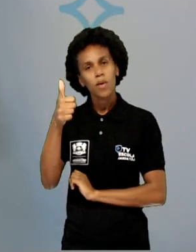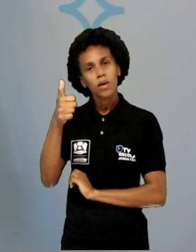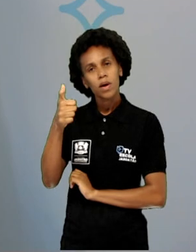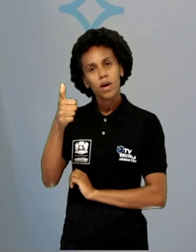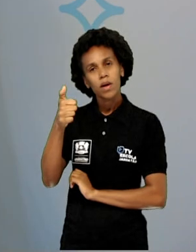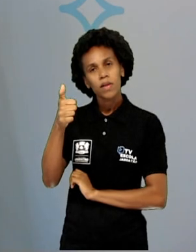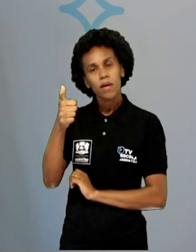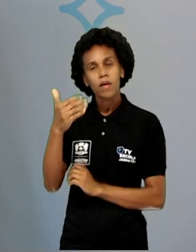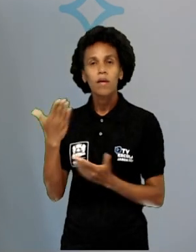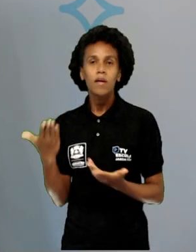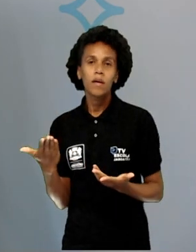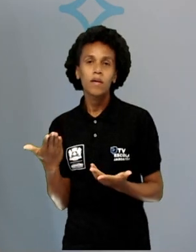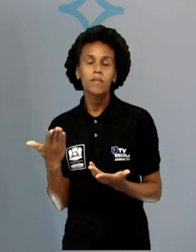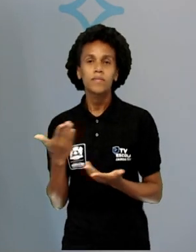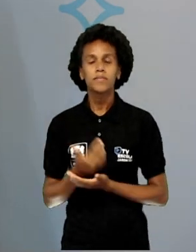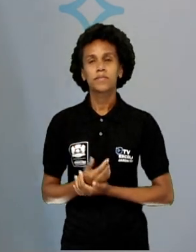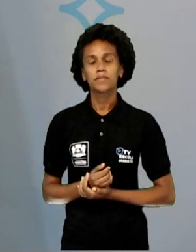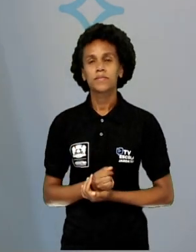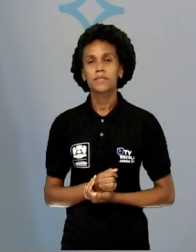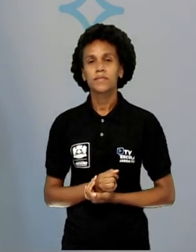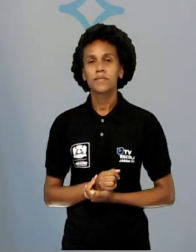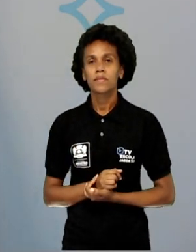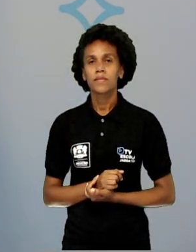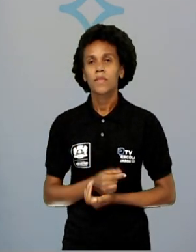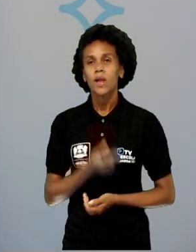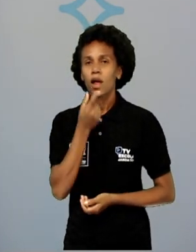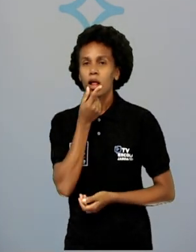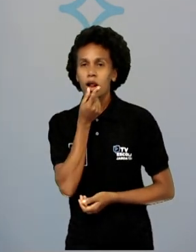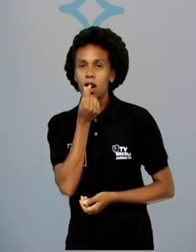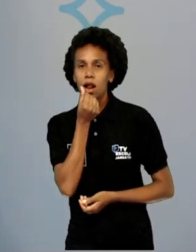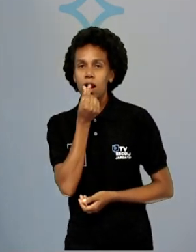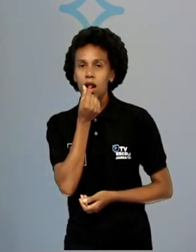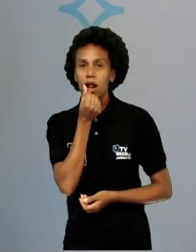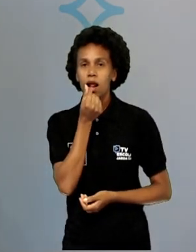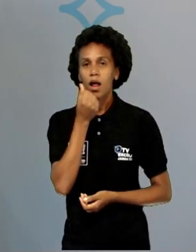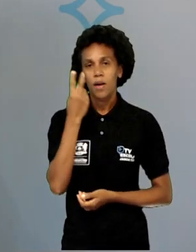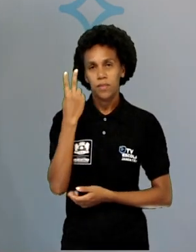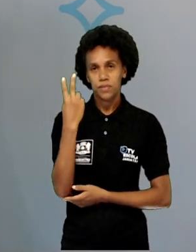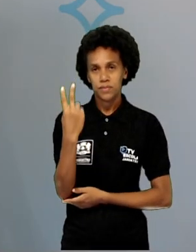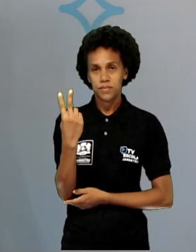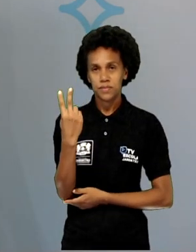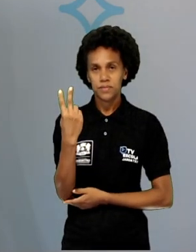caneta, dois lápis, certo?